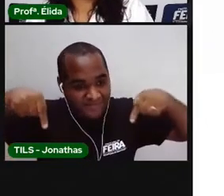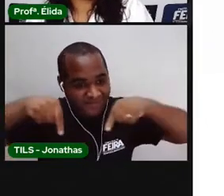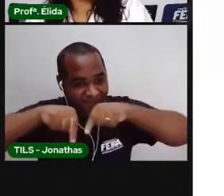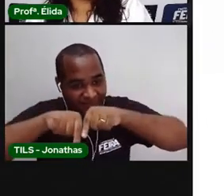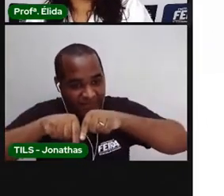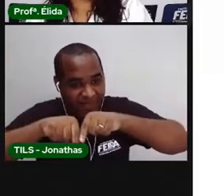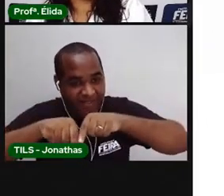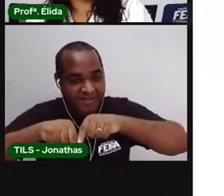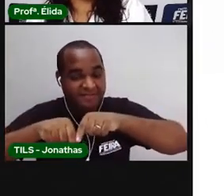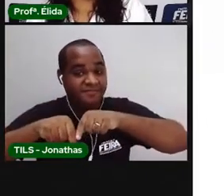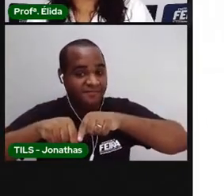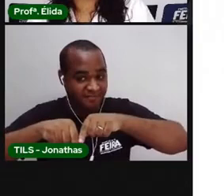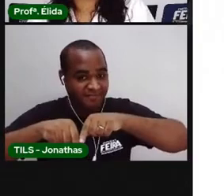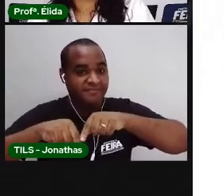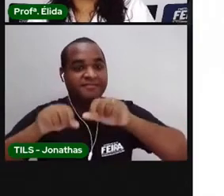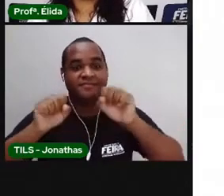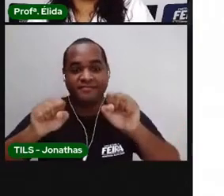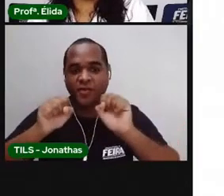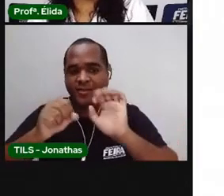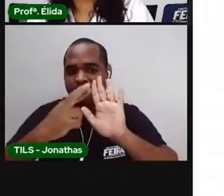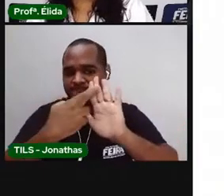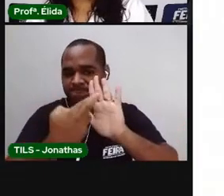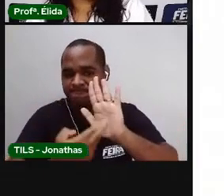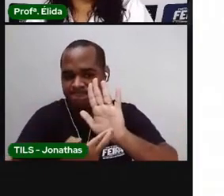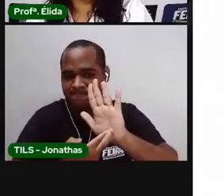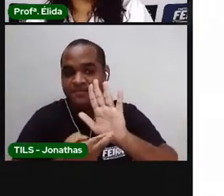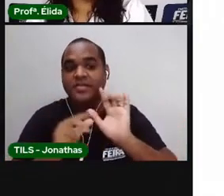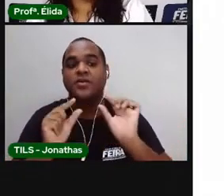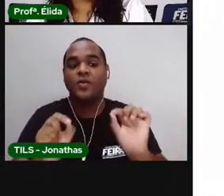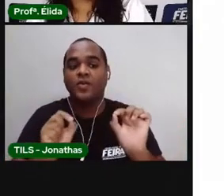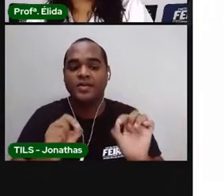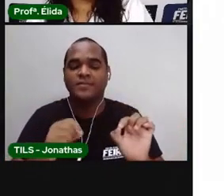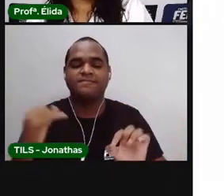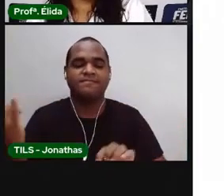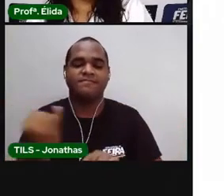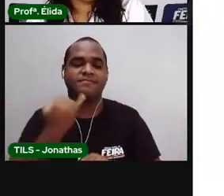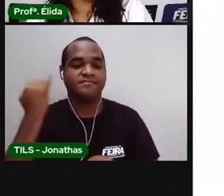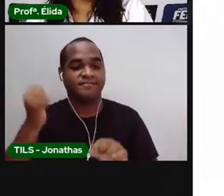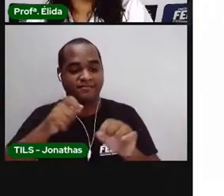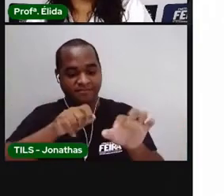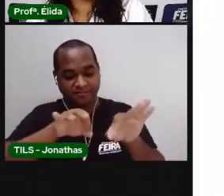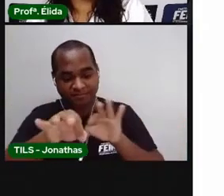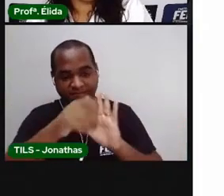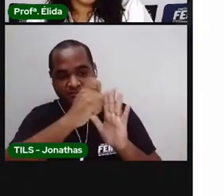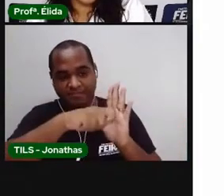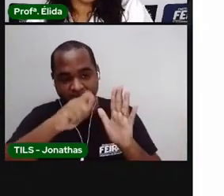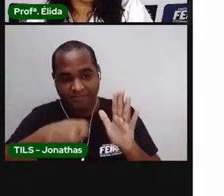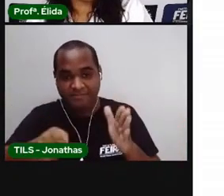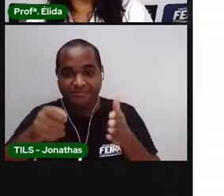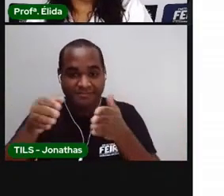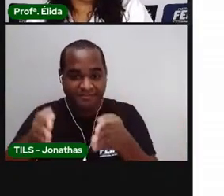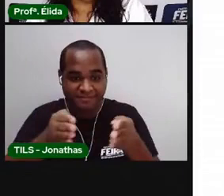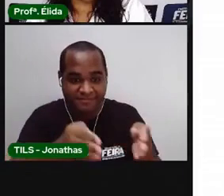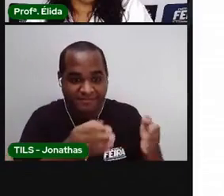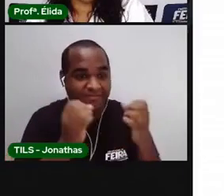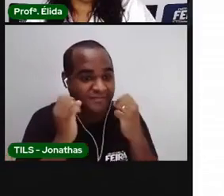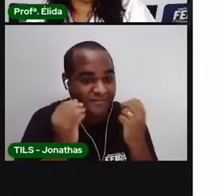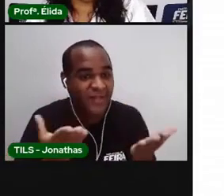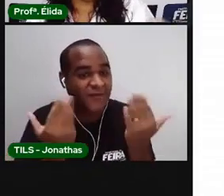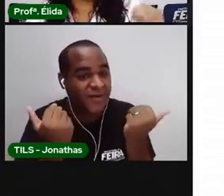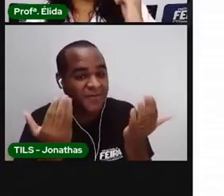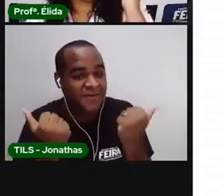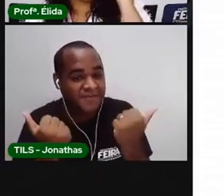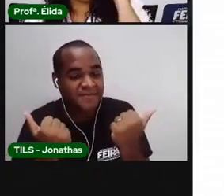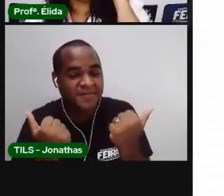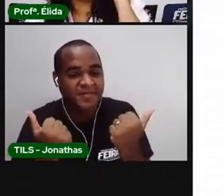A regra será escrever na ordem em que foram tirados. Ok? Vamos lá?